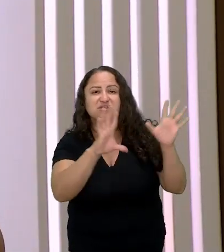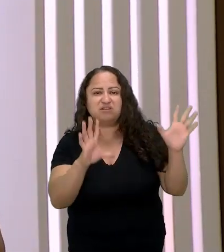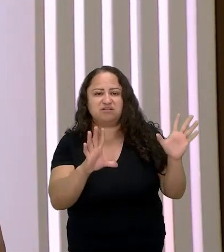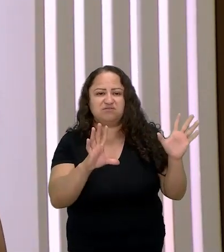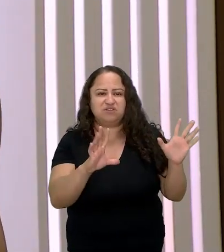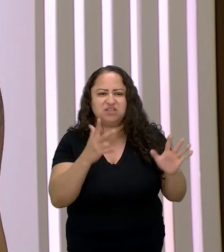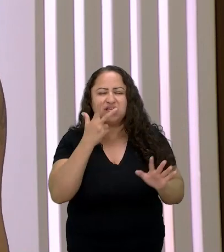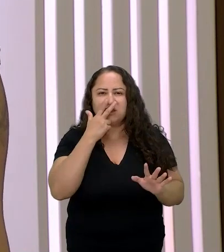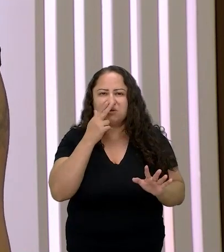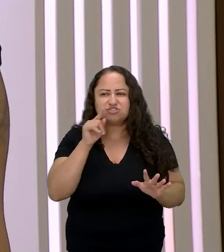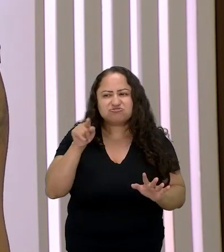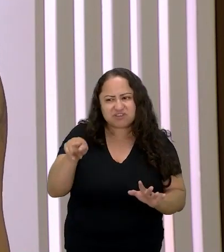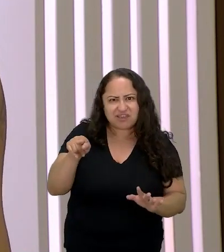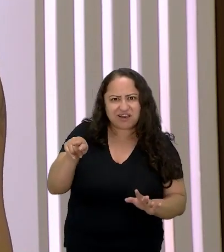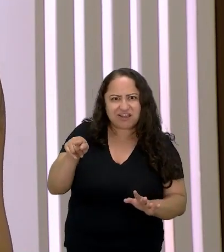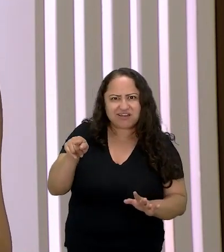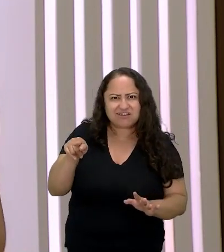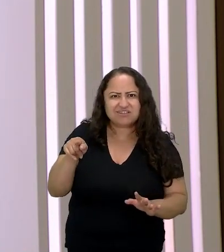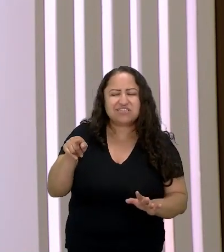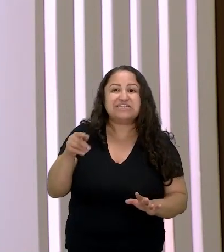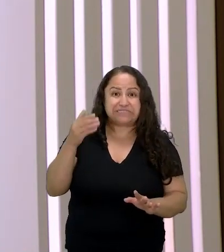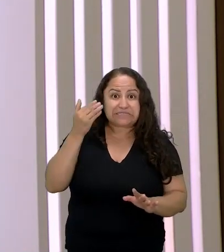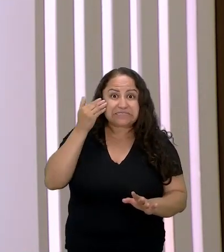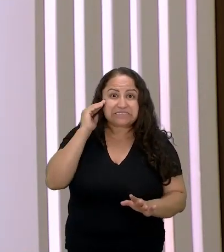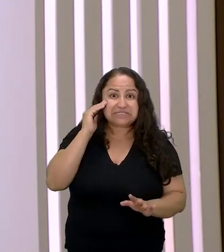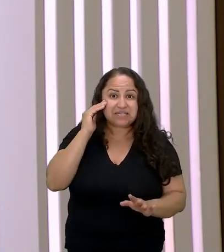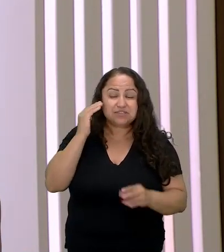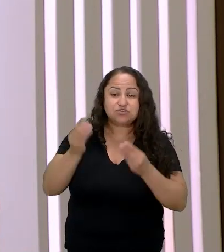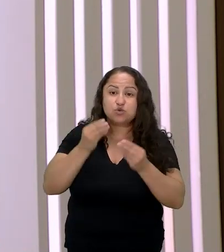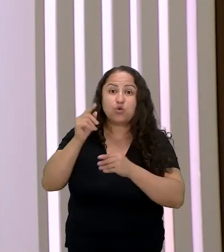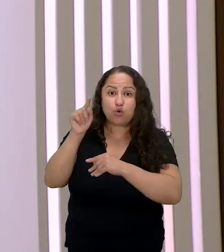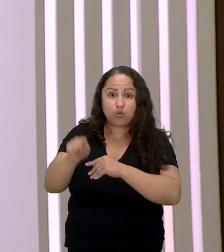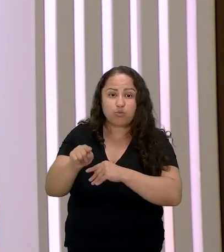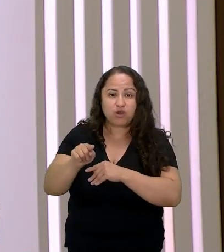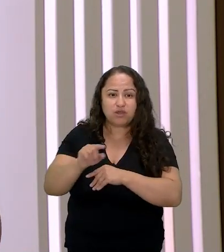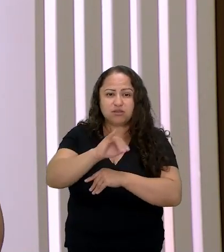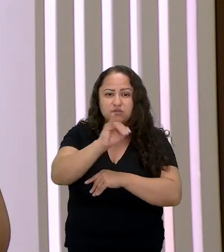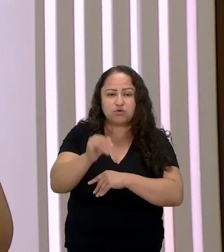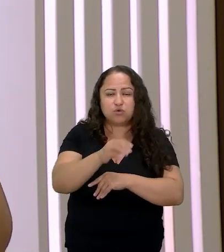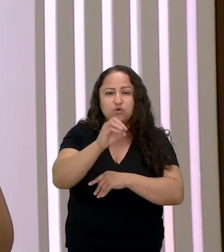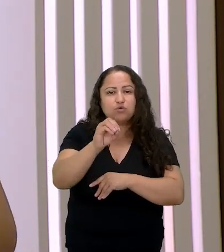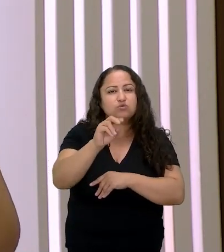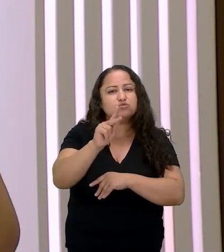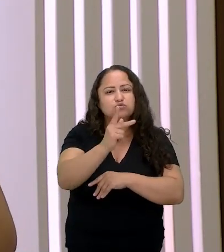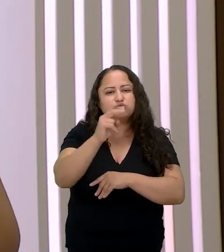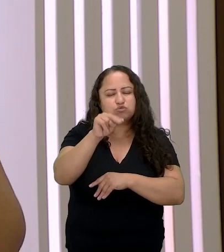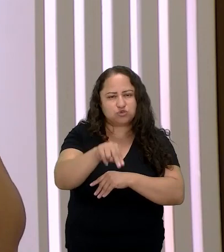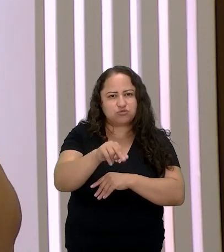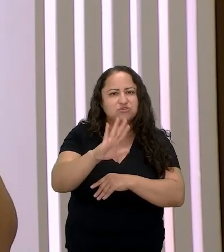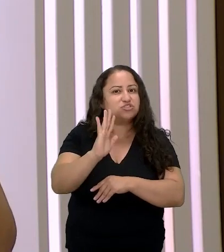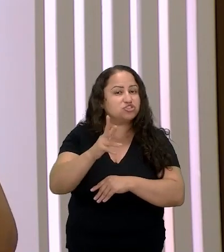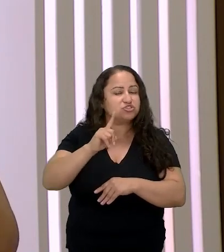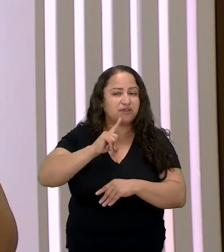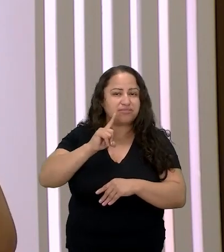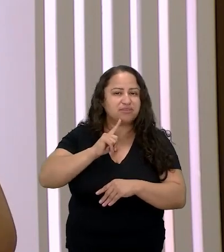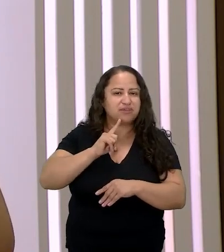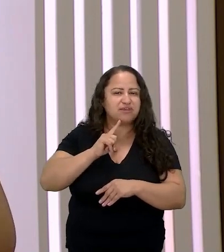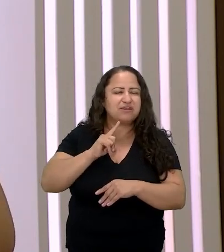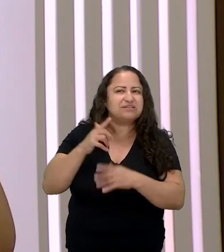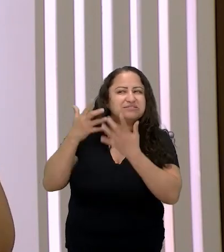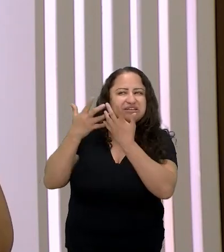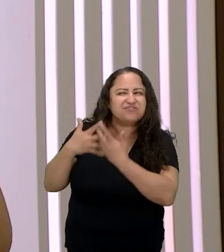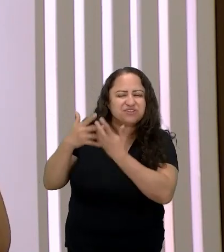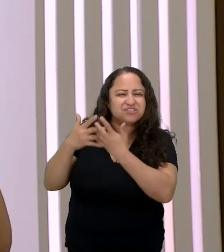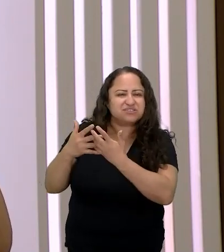Tituba não entende o que é a escravidão do ponto de vista do John Aiden né então eles têm essa questão que a gente eu também